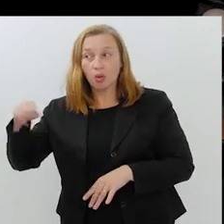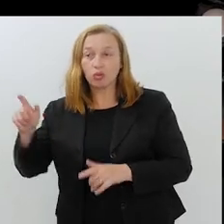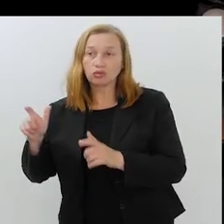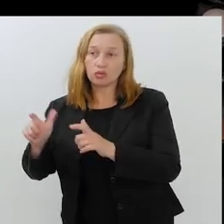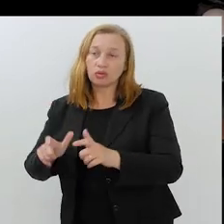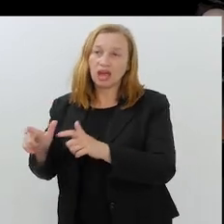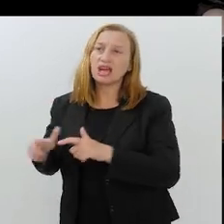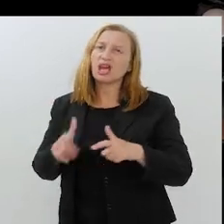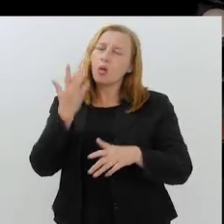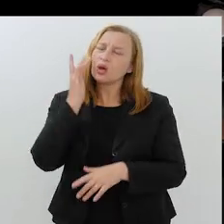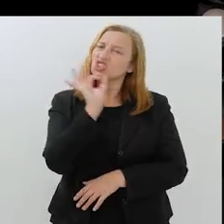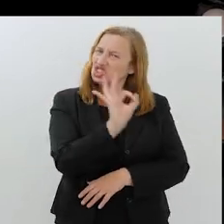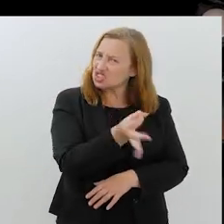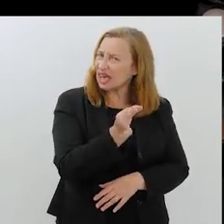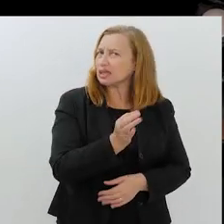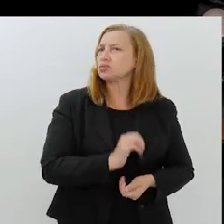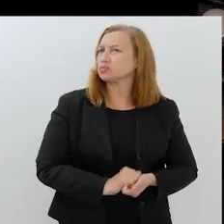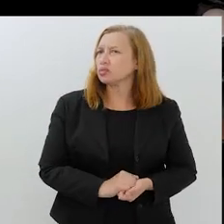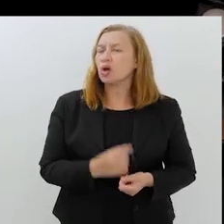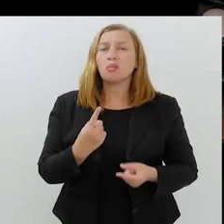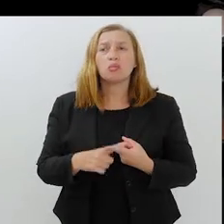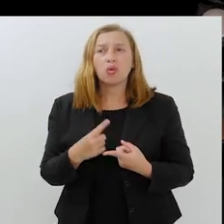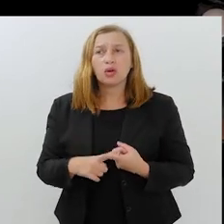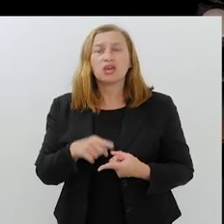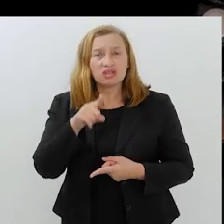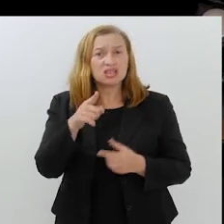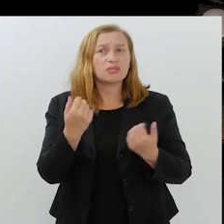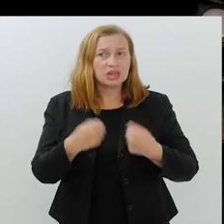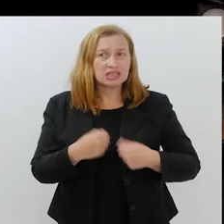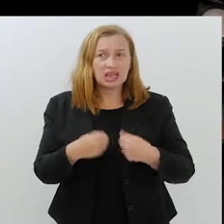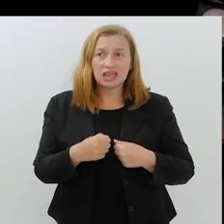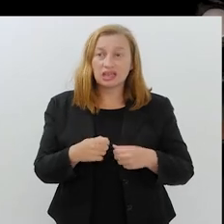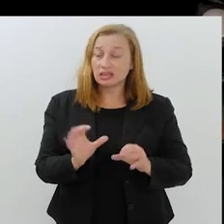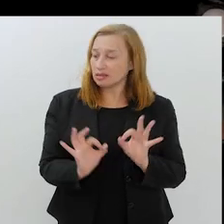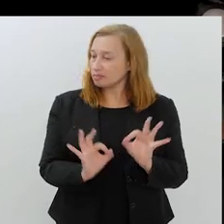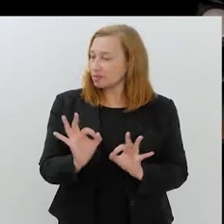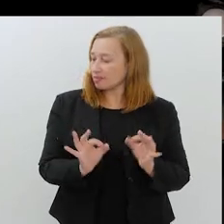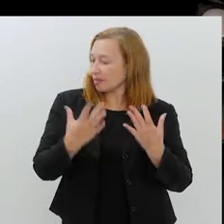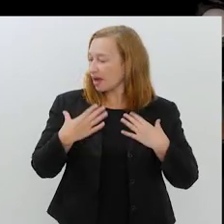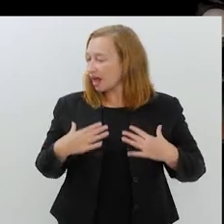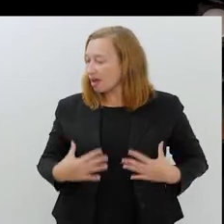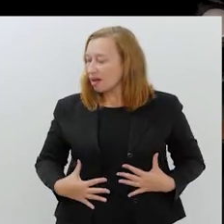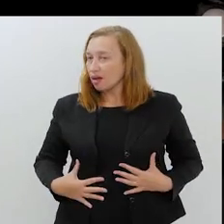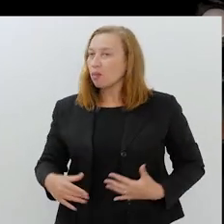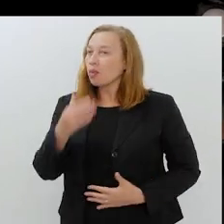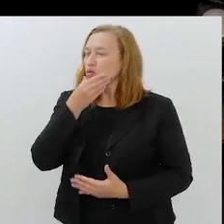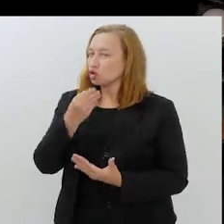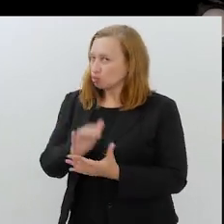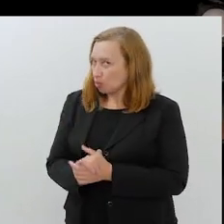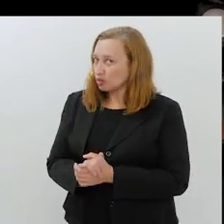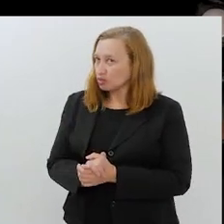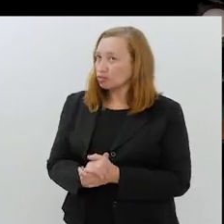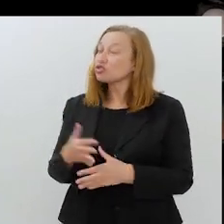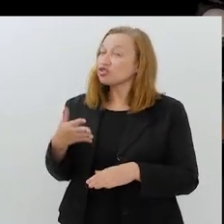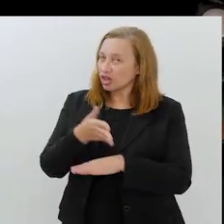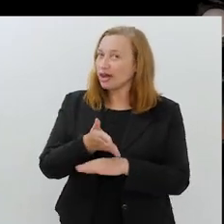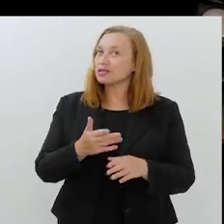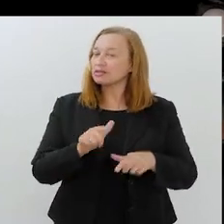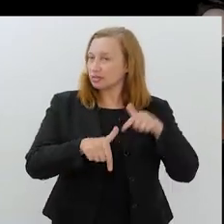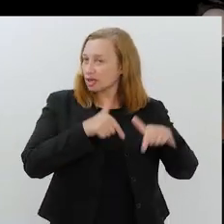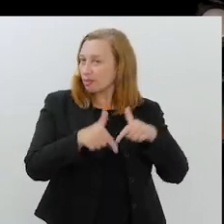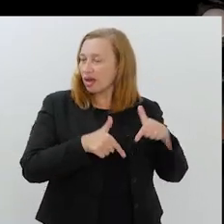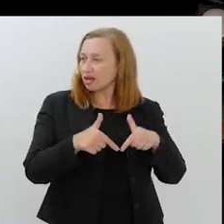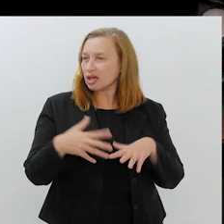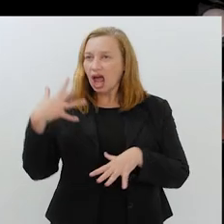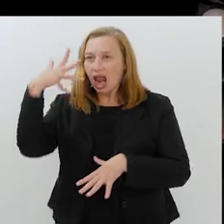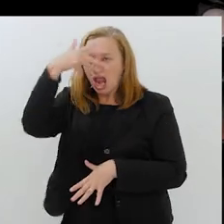lado. Eu achei isso muito conveniente, muito certo. Porque você deveria se arrumar para o seu marido, quando ele